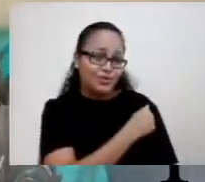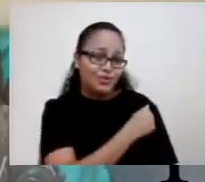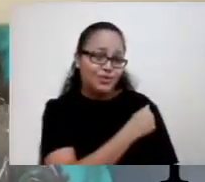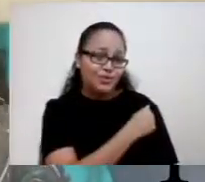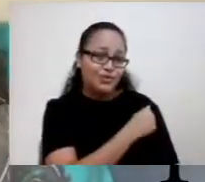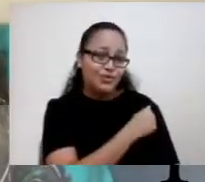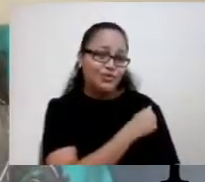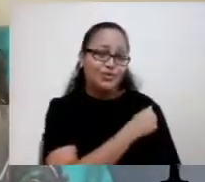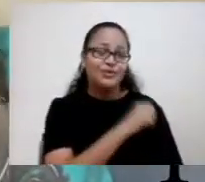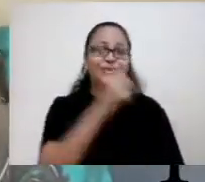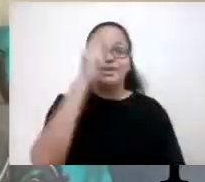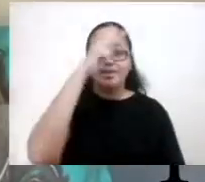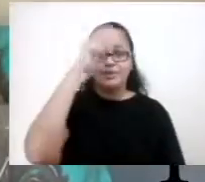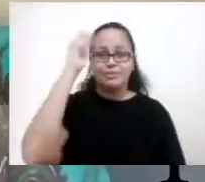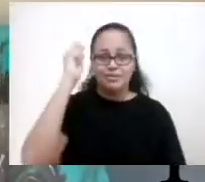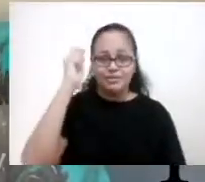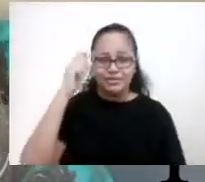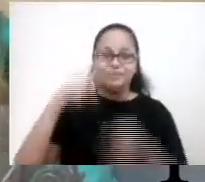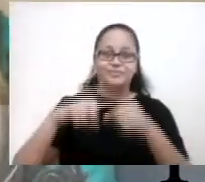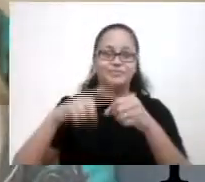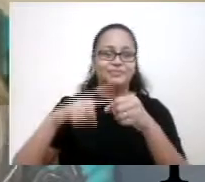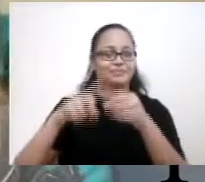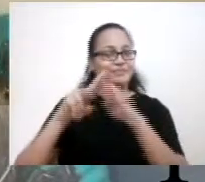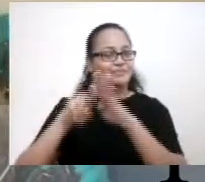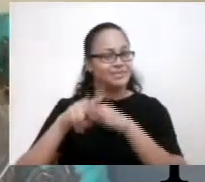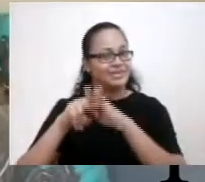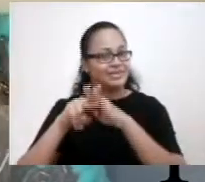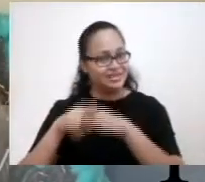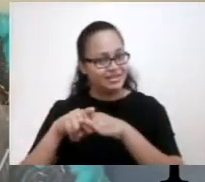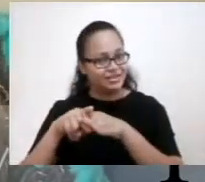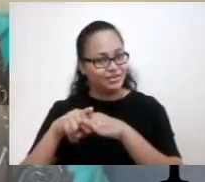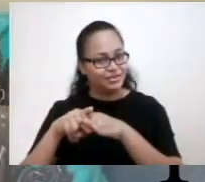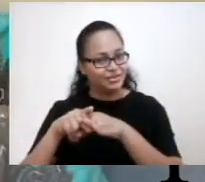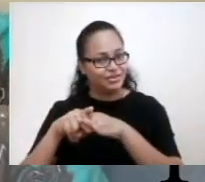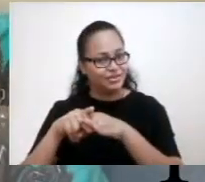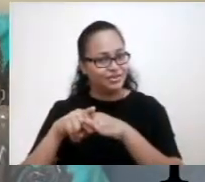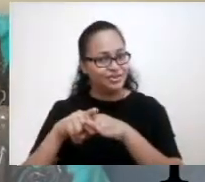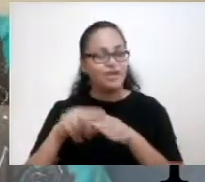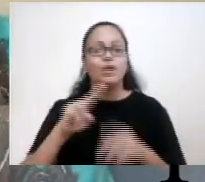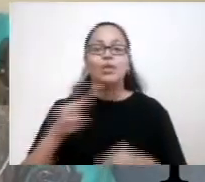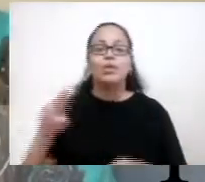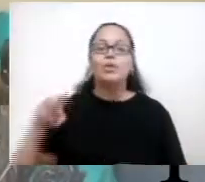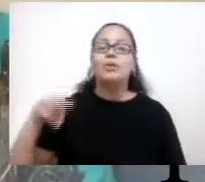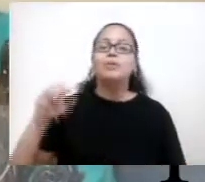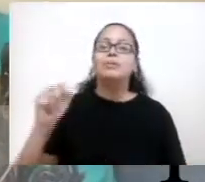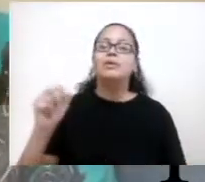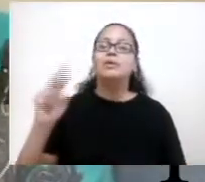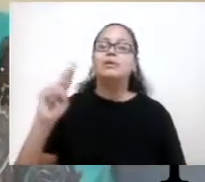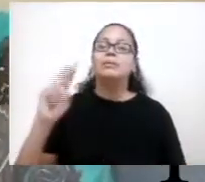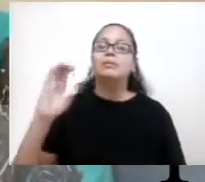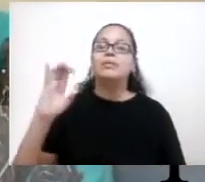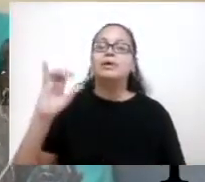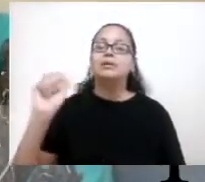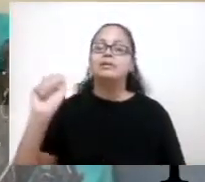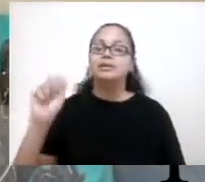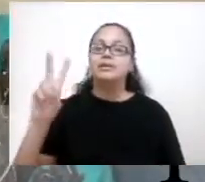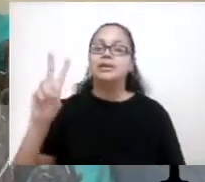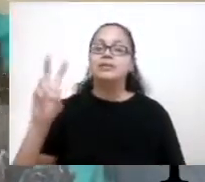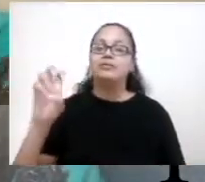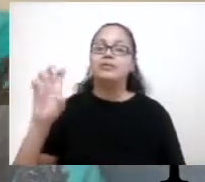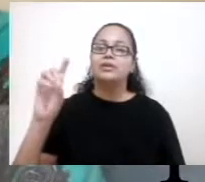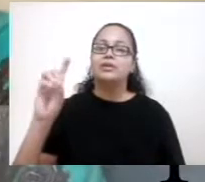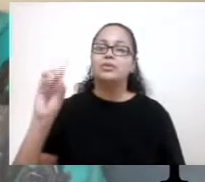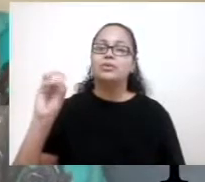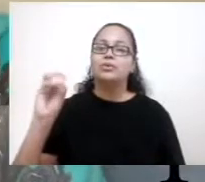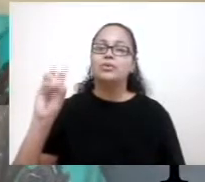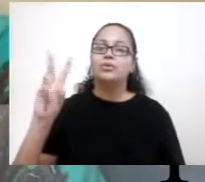municipal da Prefeitura de Barretos. Eu me chamo Márcia Vedovato, sou